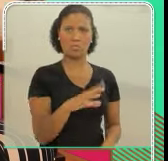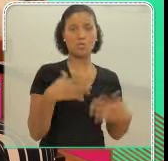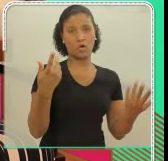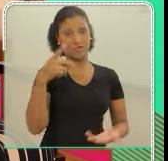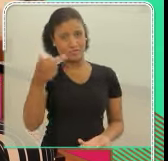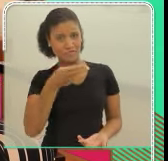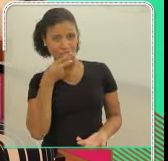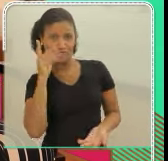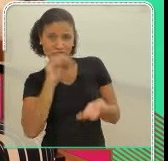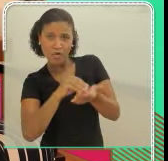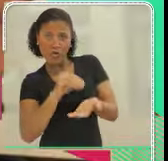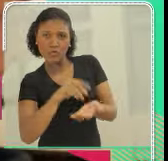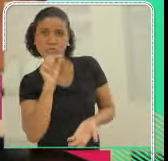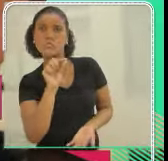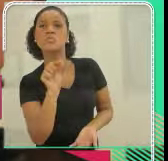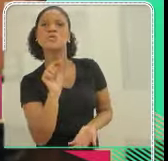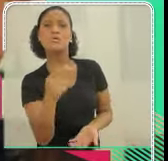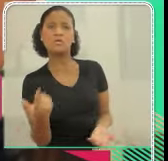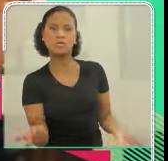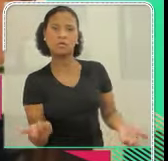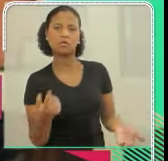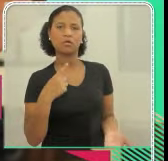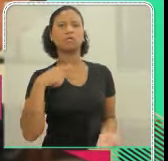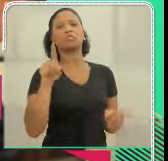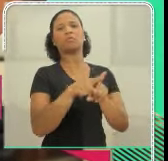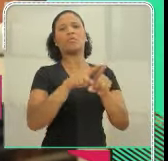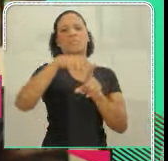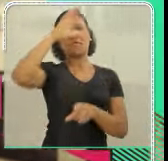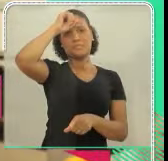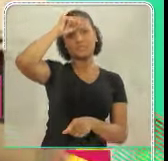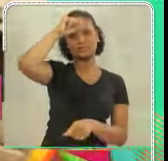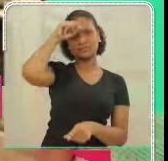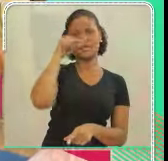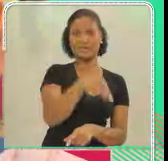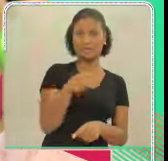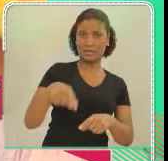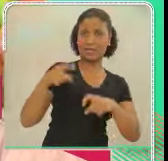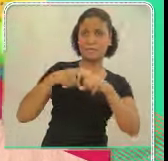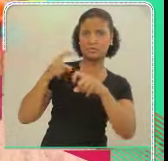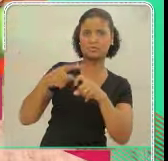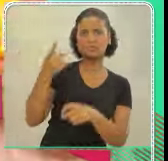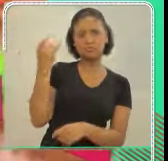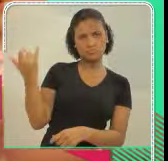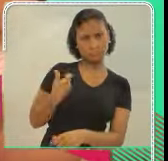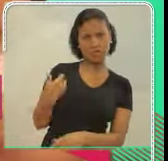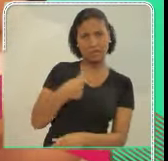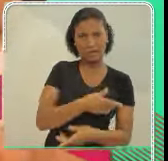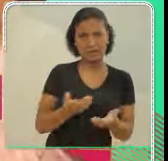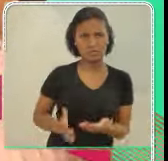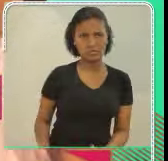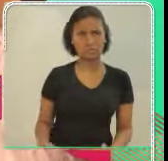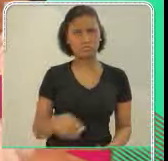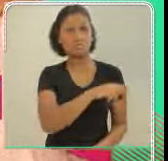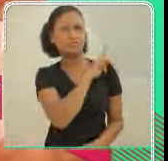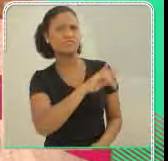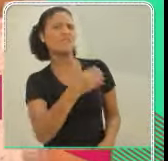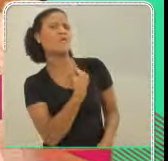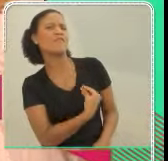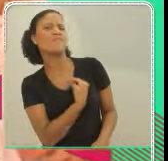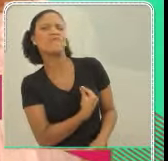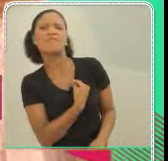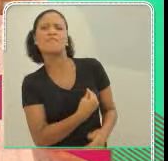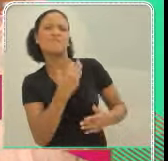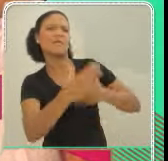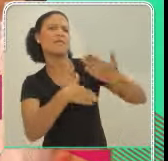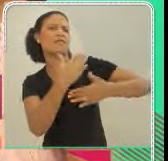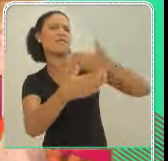faltar, como é que vai ser? Mas eu também aprendi, e isso também foi que o pediatra, quando ela nasceu, me falou, olha,